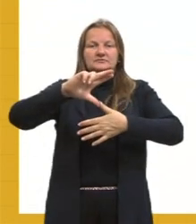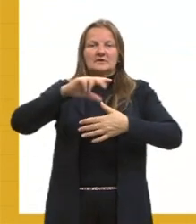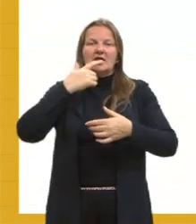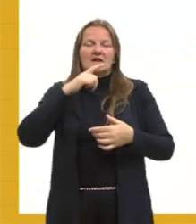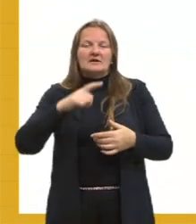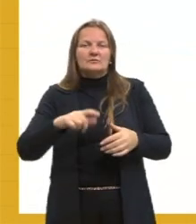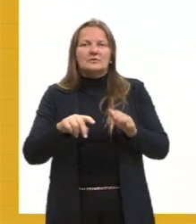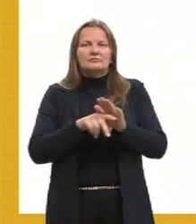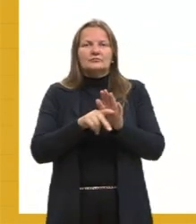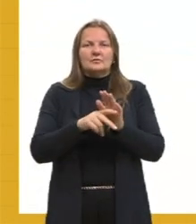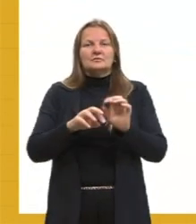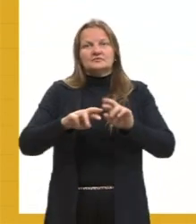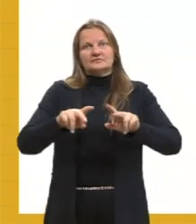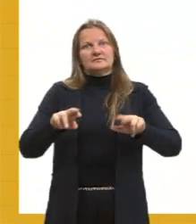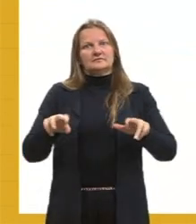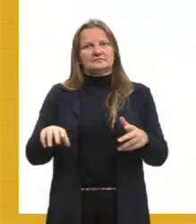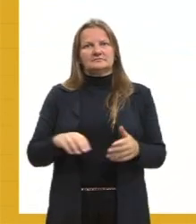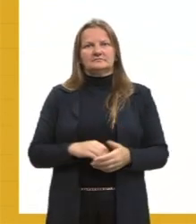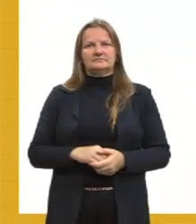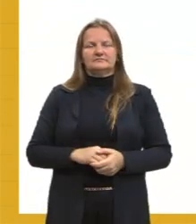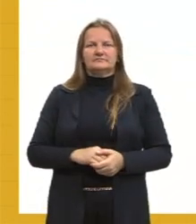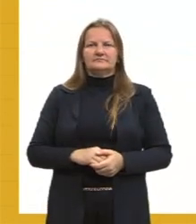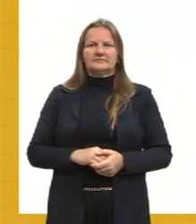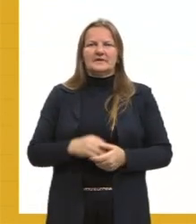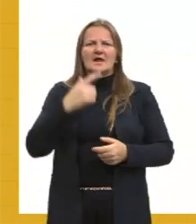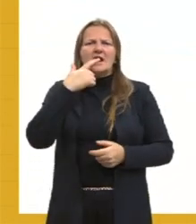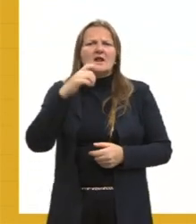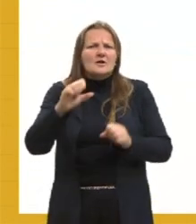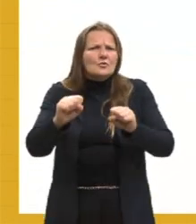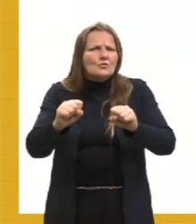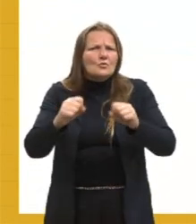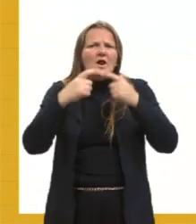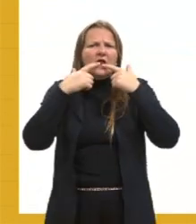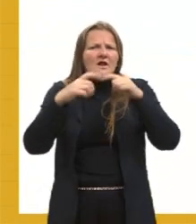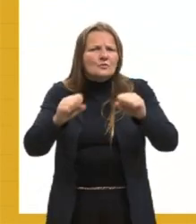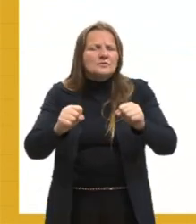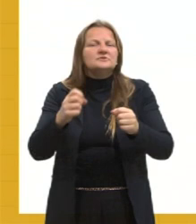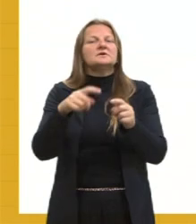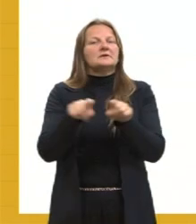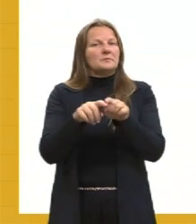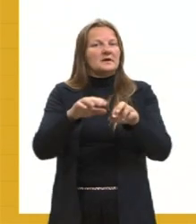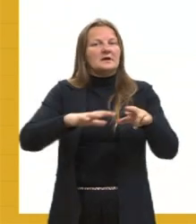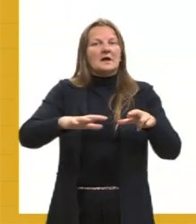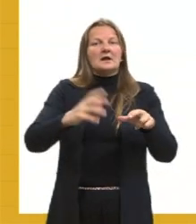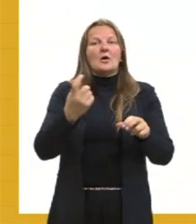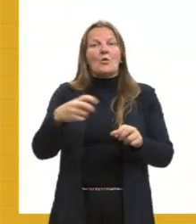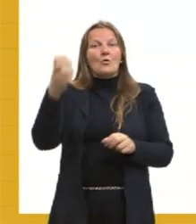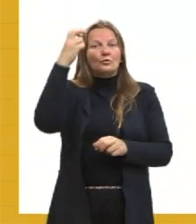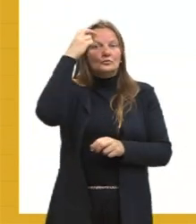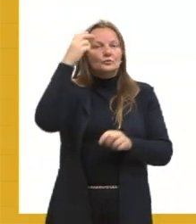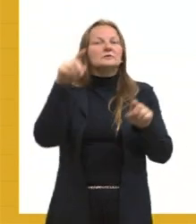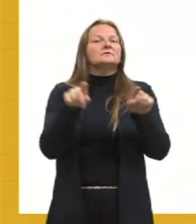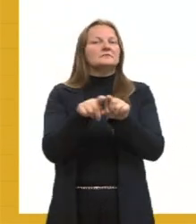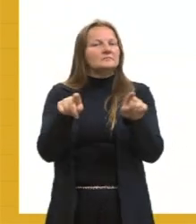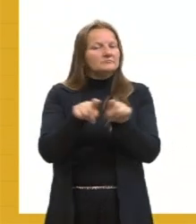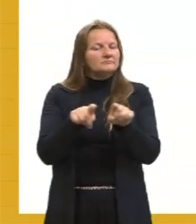valorização vai se dar também não só na área linguística, vai se dar também na área cultural e vai se dar na